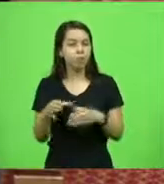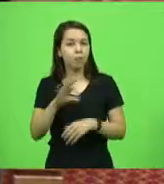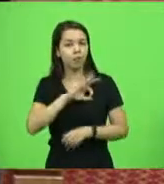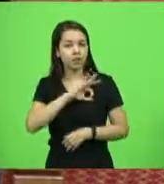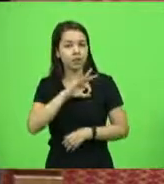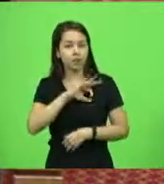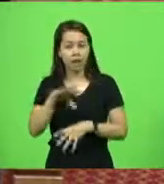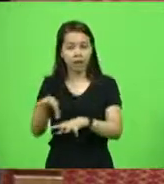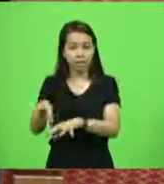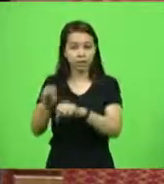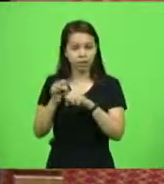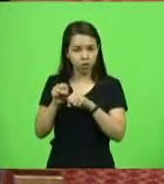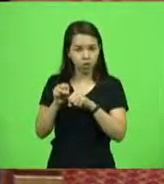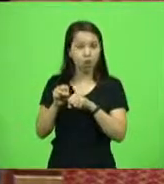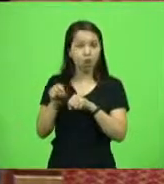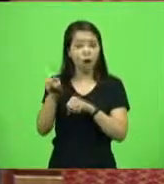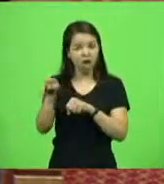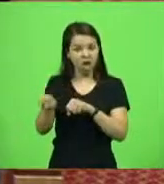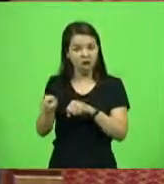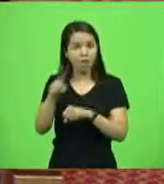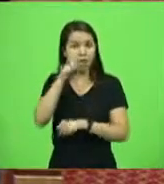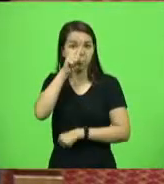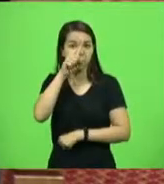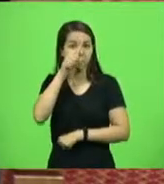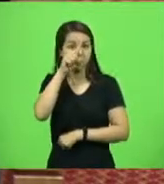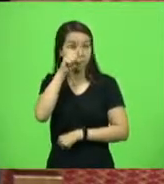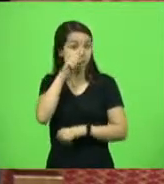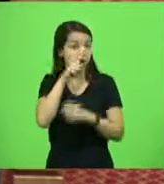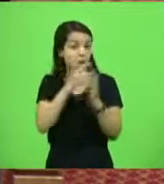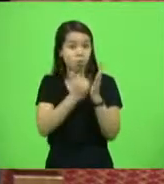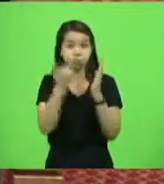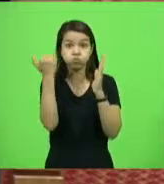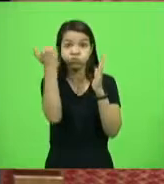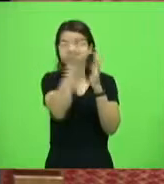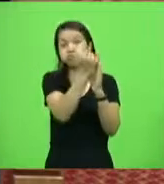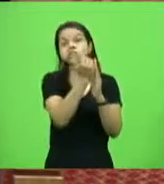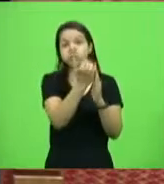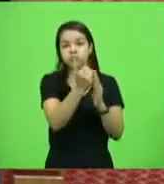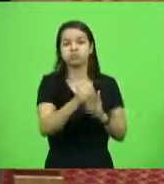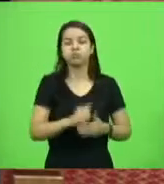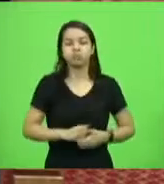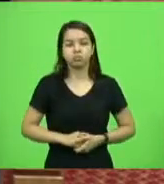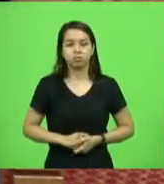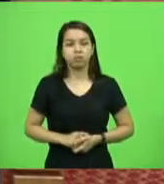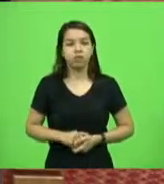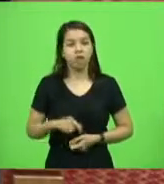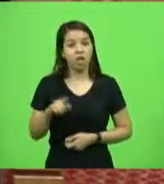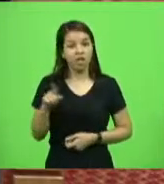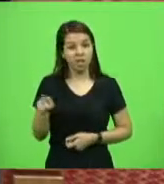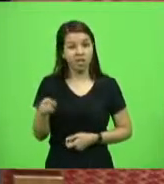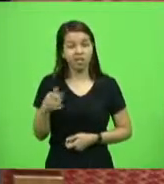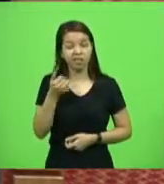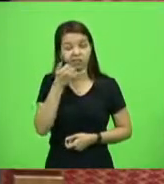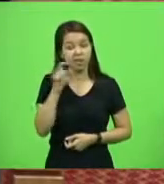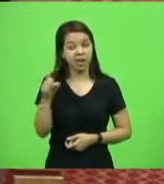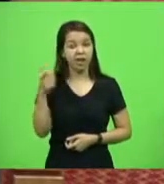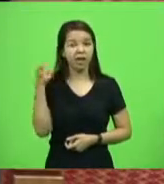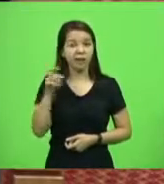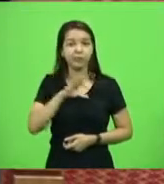um foragido de alta periculosidade. Ele, por azar, é ex-policial militar ainda,